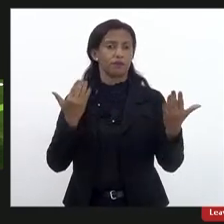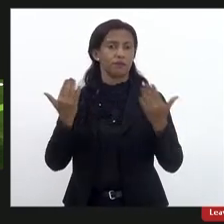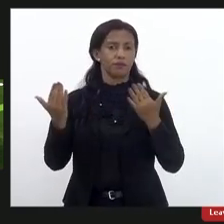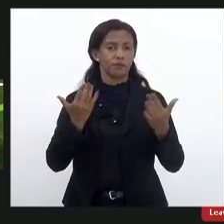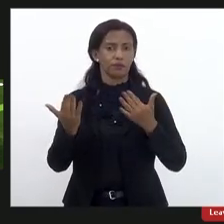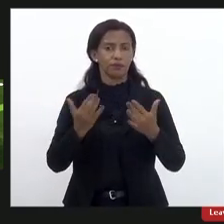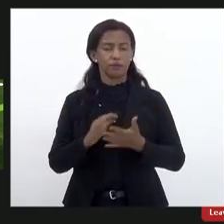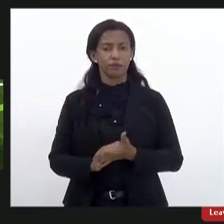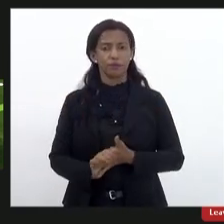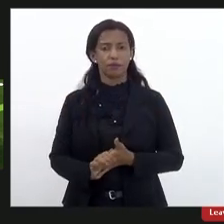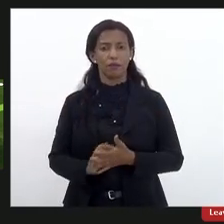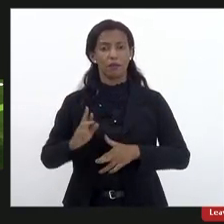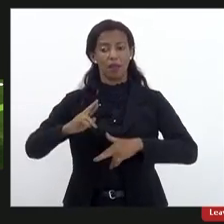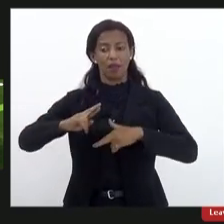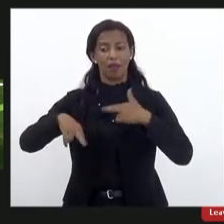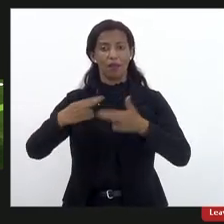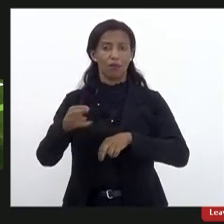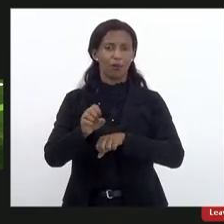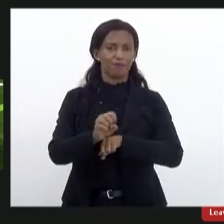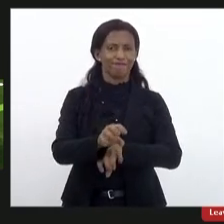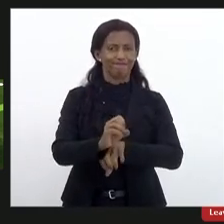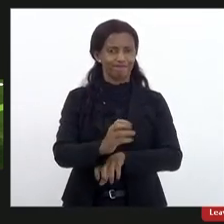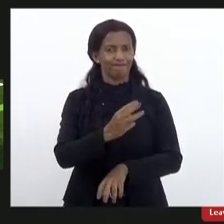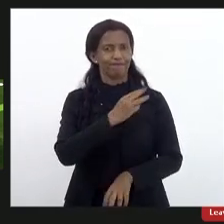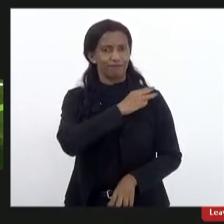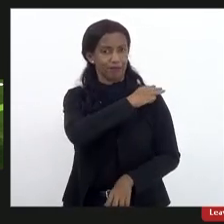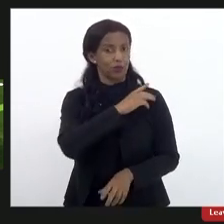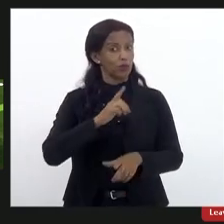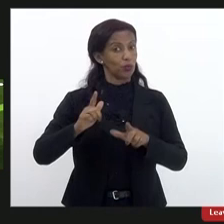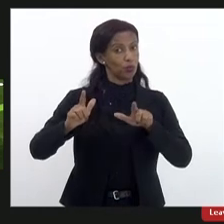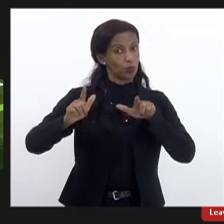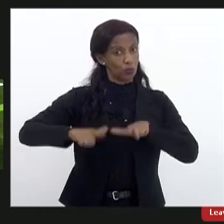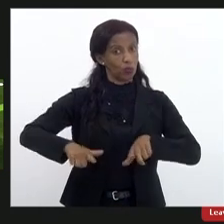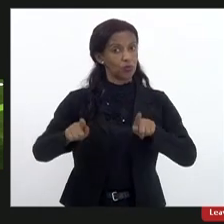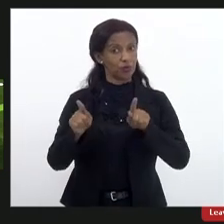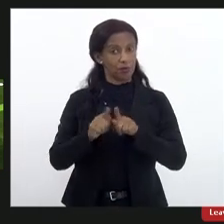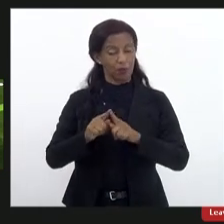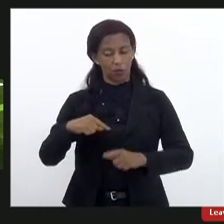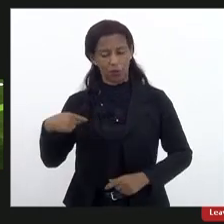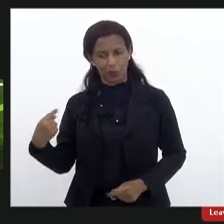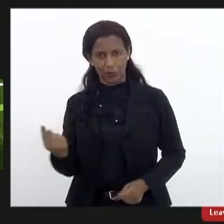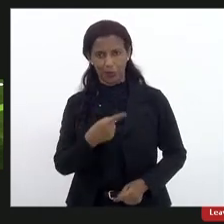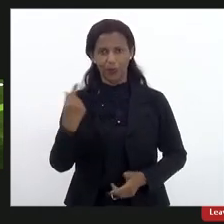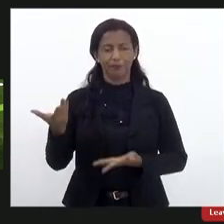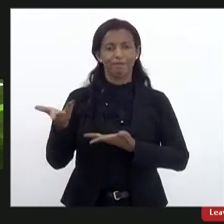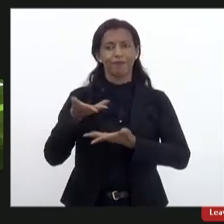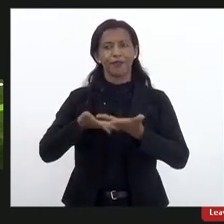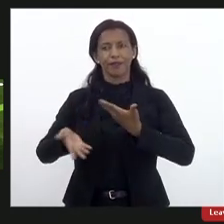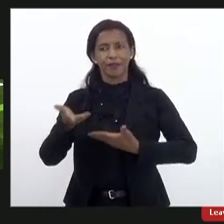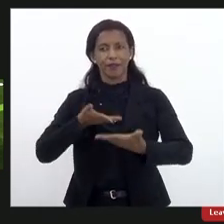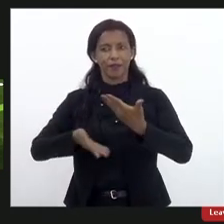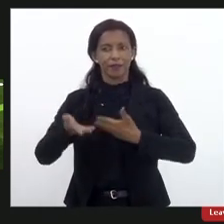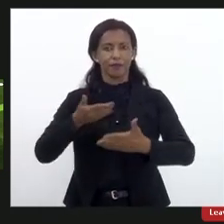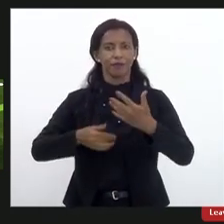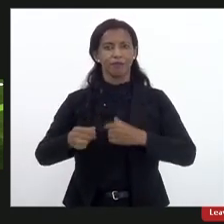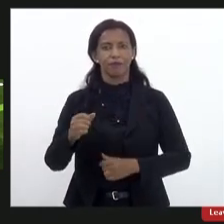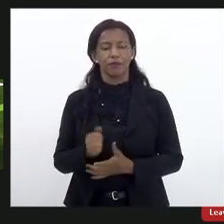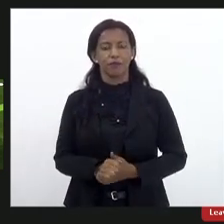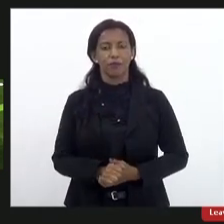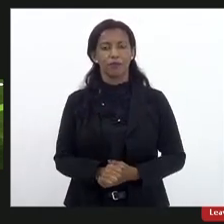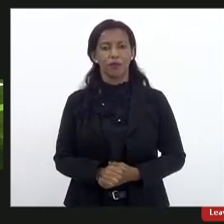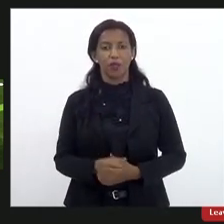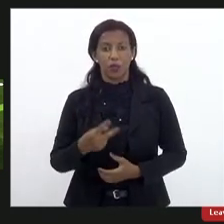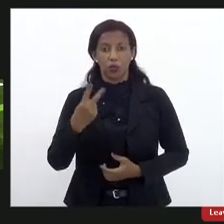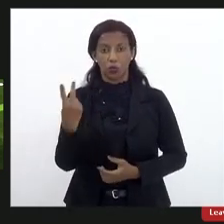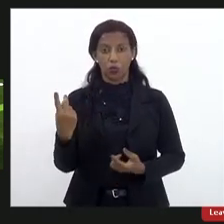reforma do ensino médio, da qual nós participamos, de duas escutas